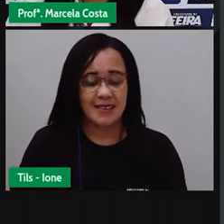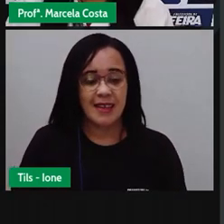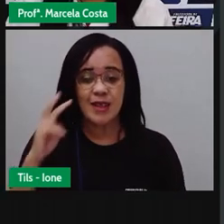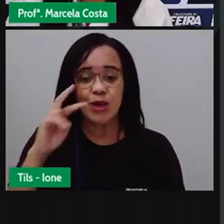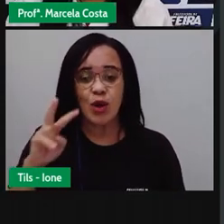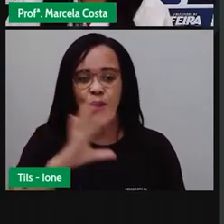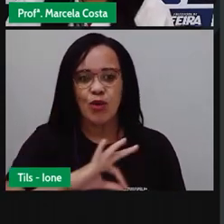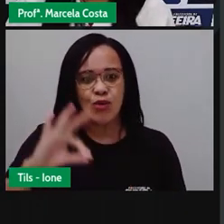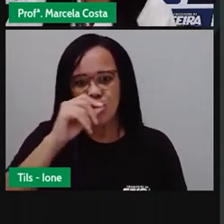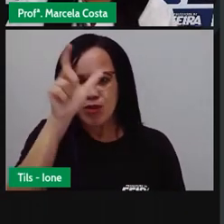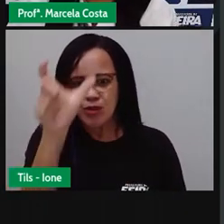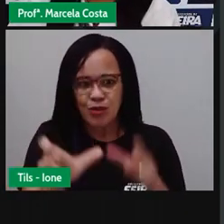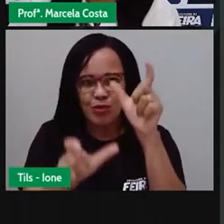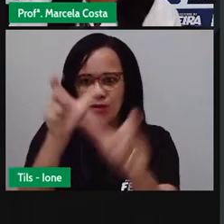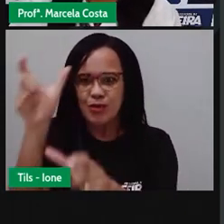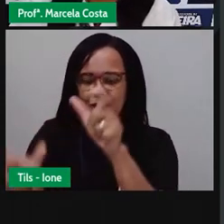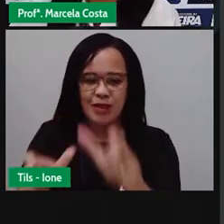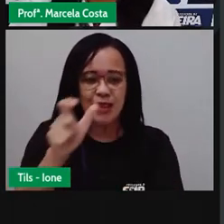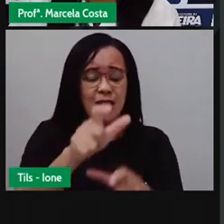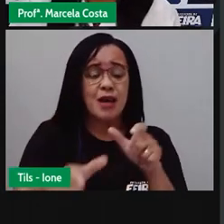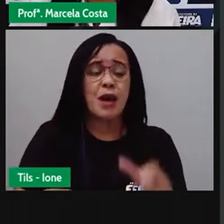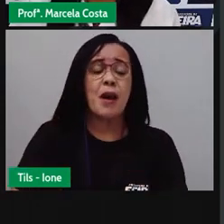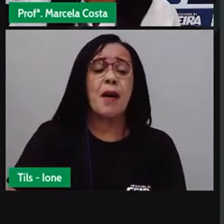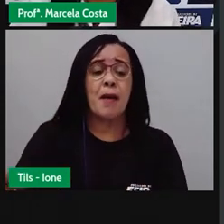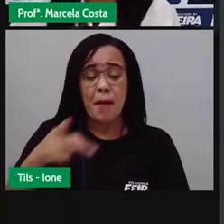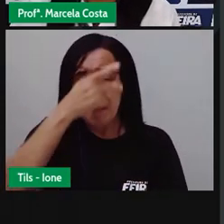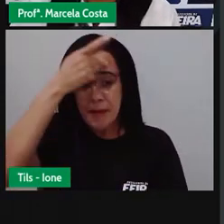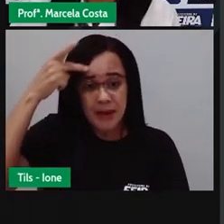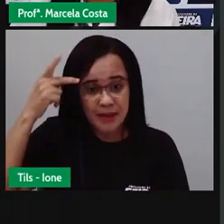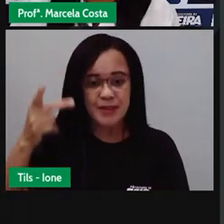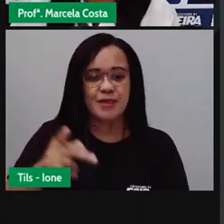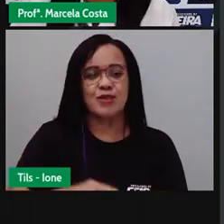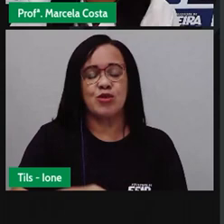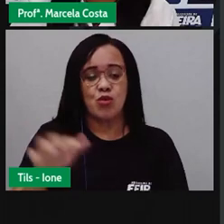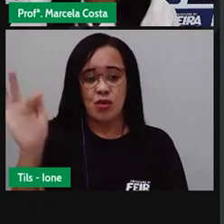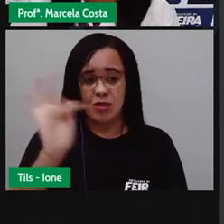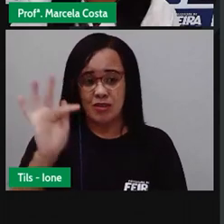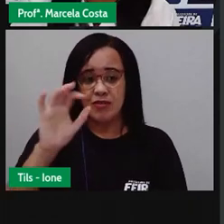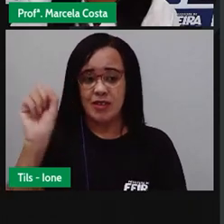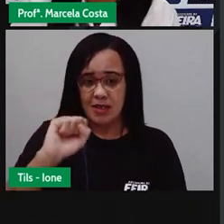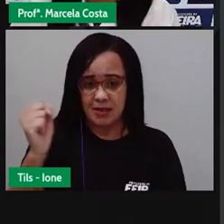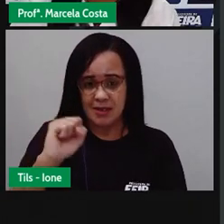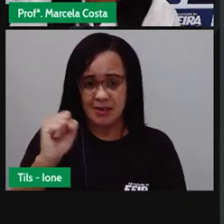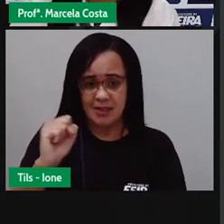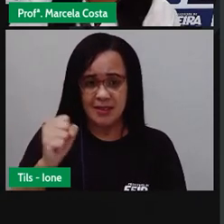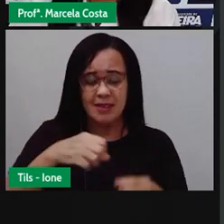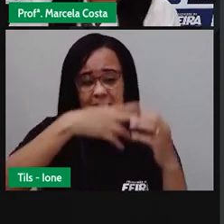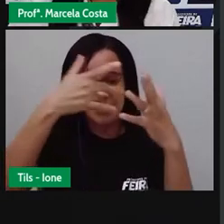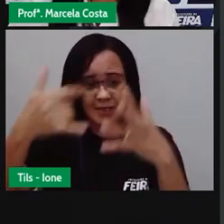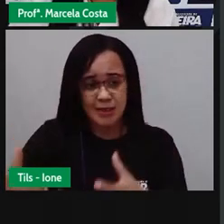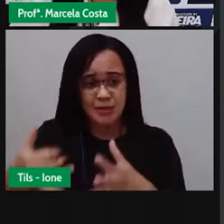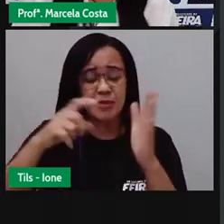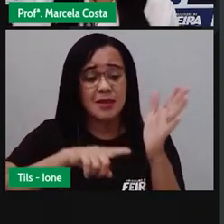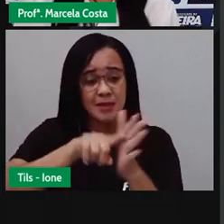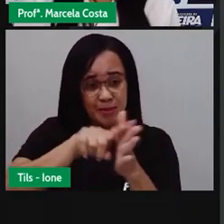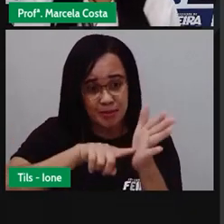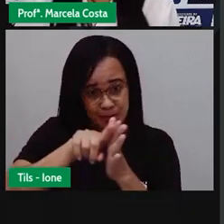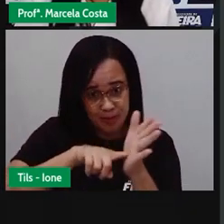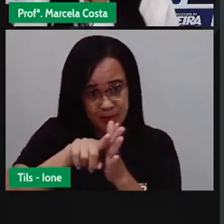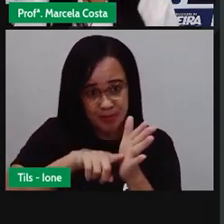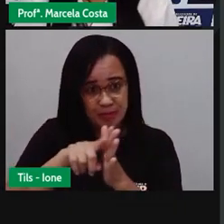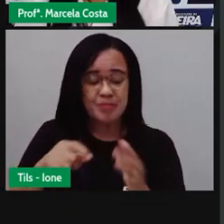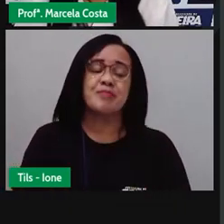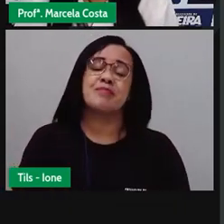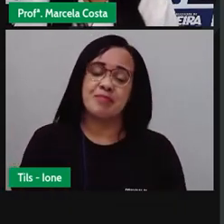Então, essa pesquisa, ela foi organizada com o título